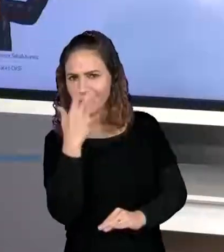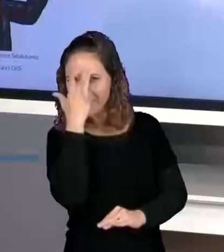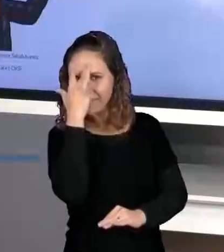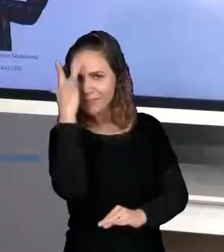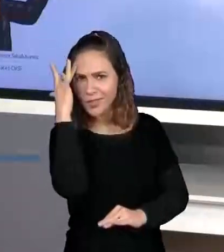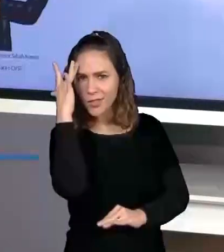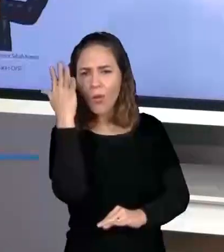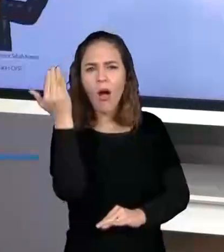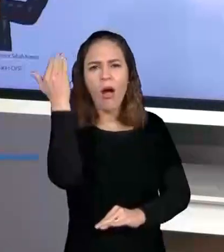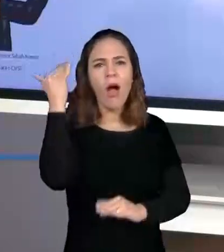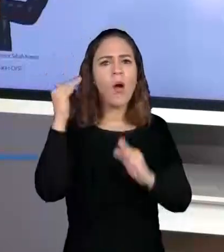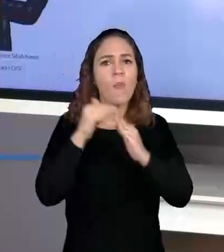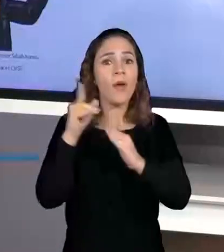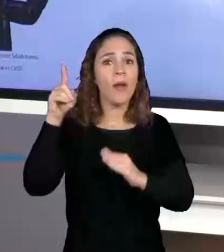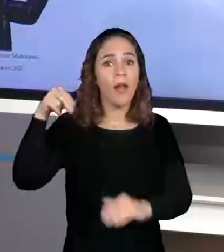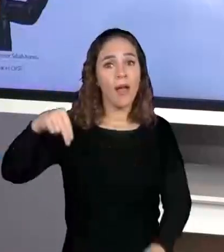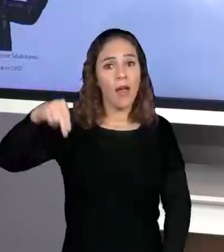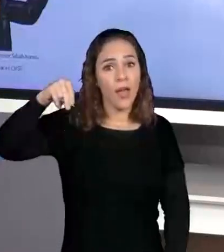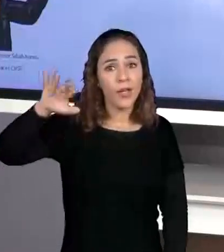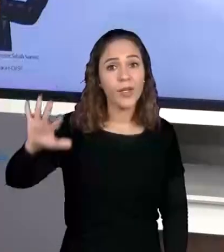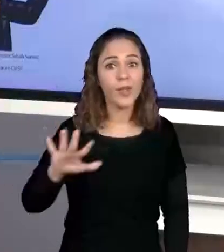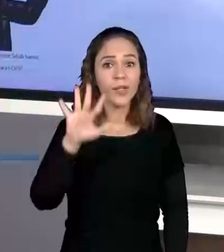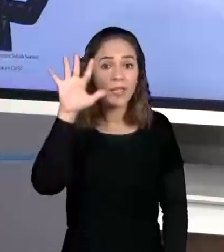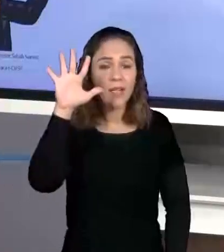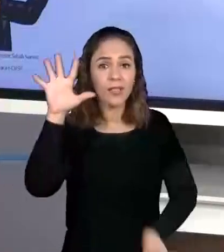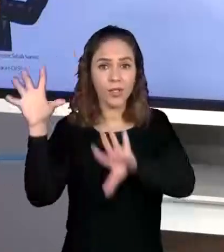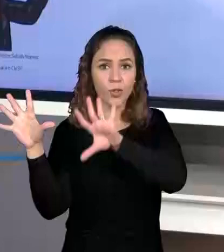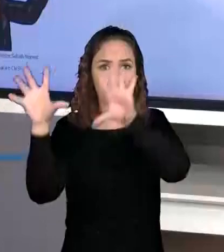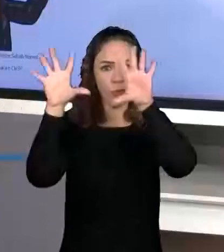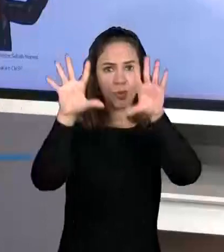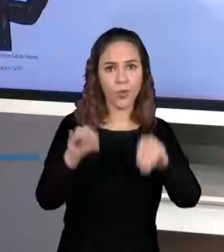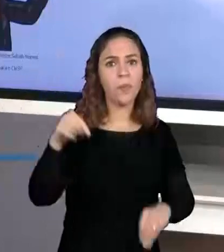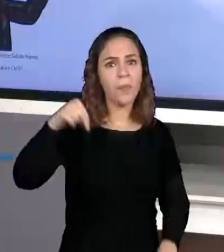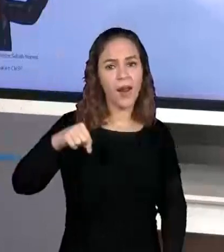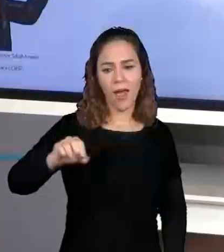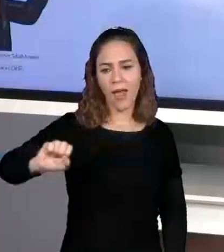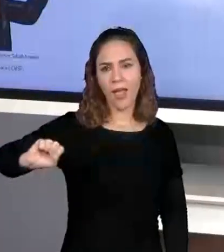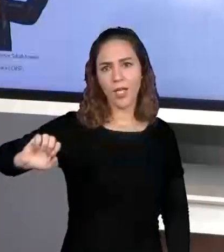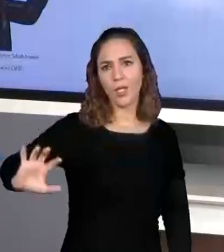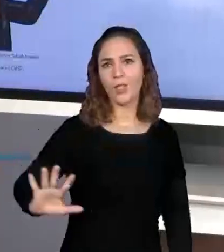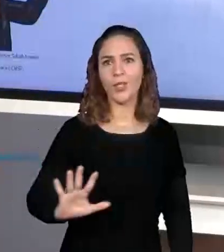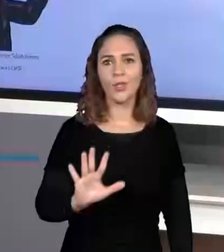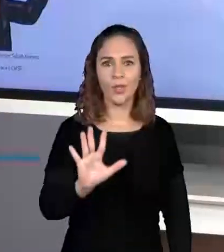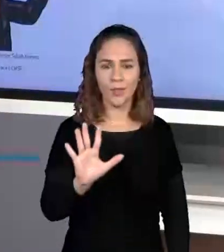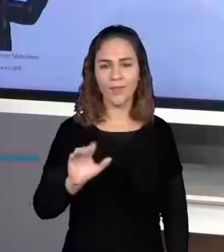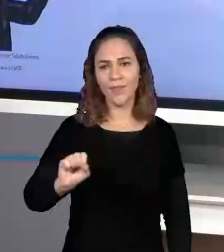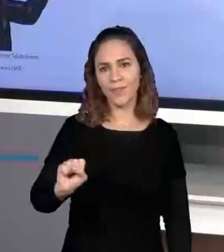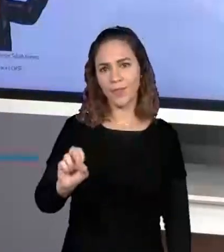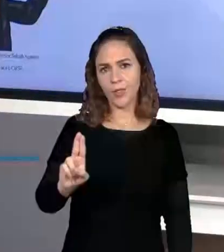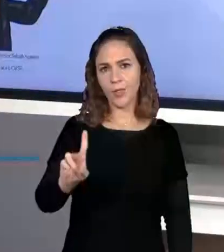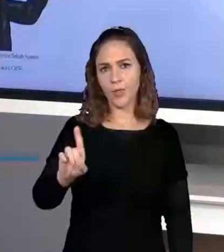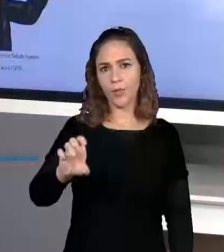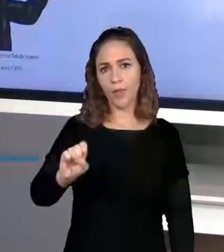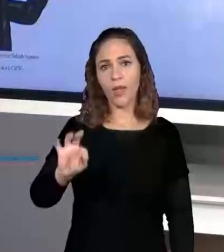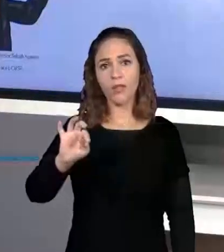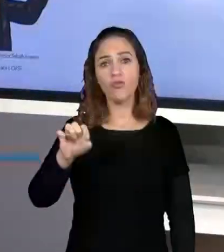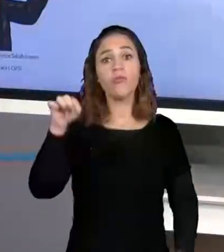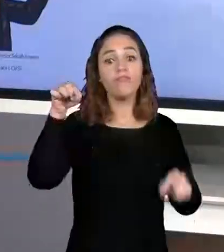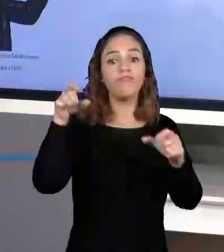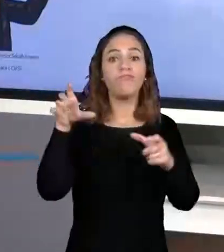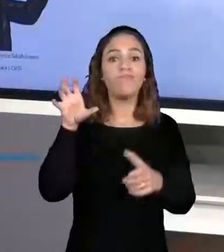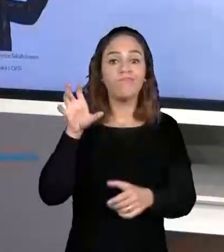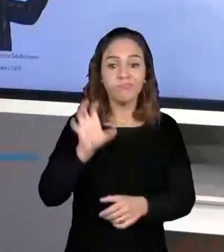Nordeste para aqui para o Sudeste, aqui para São Paulo? Conhece alguém? Algum familiar, algum vizinho, um